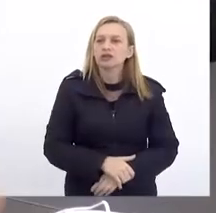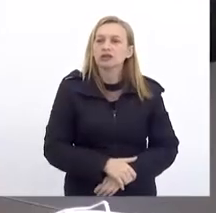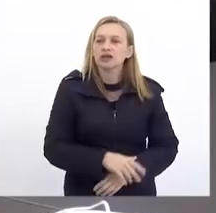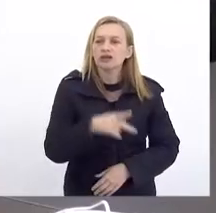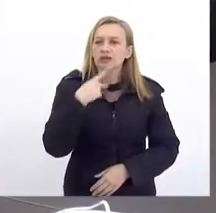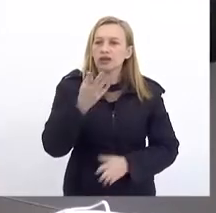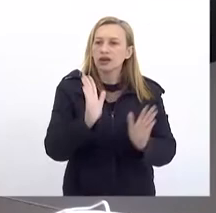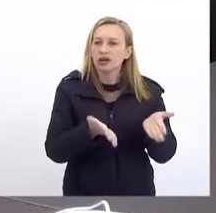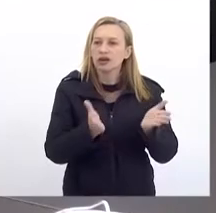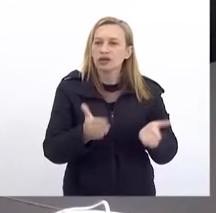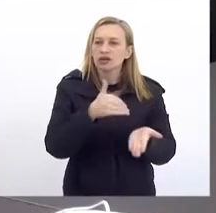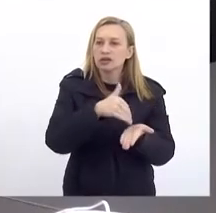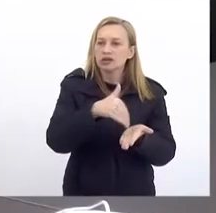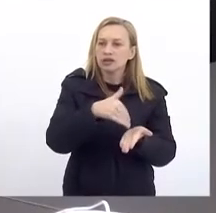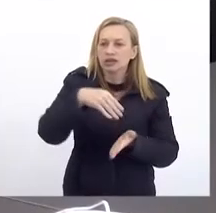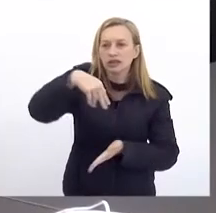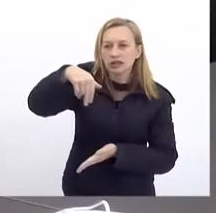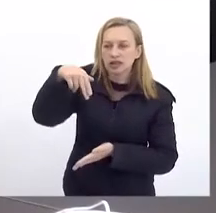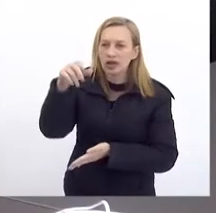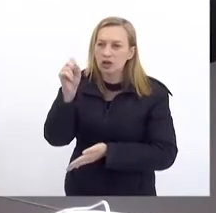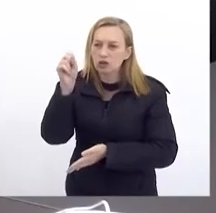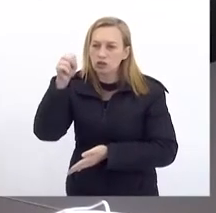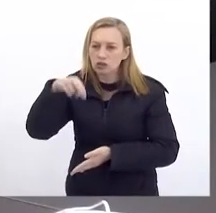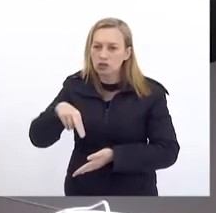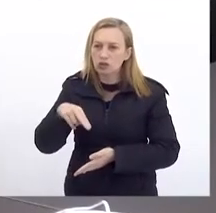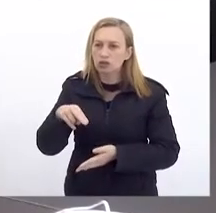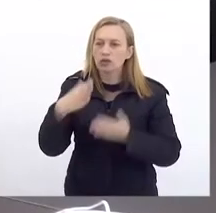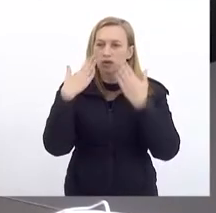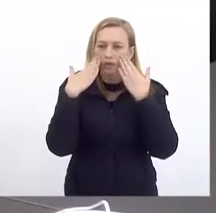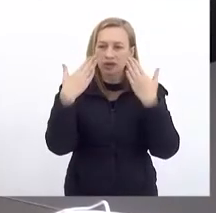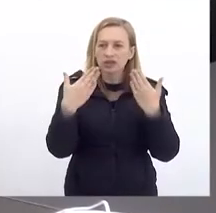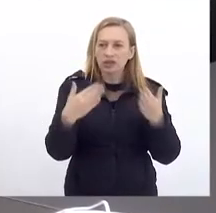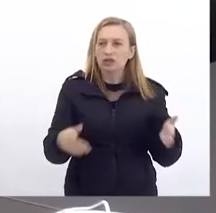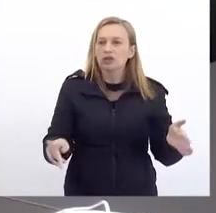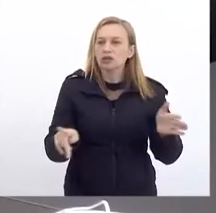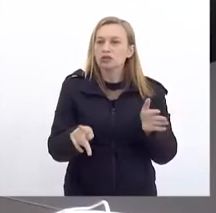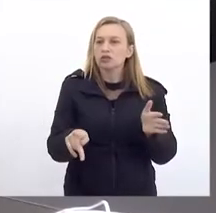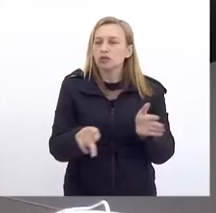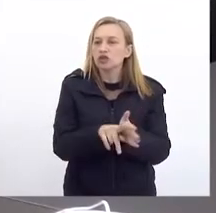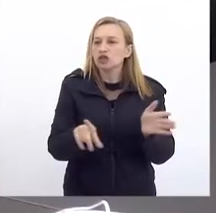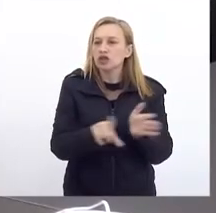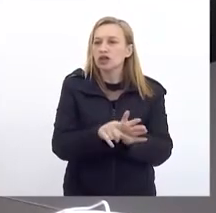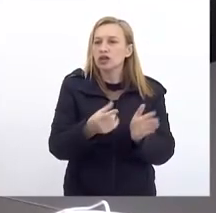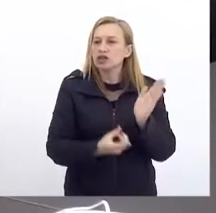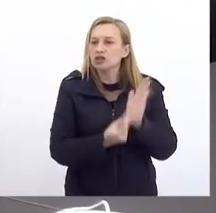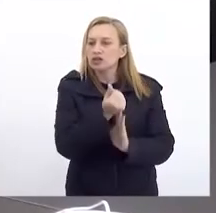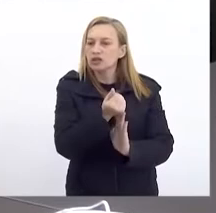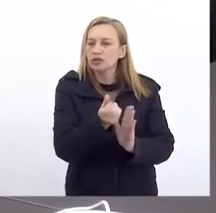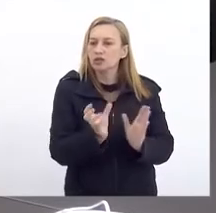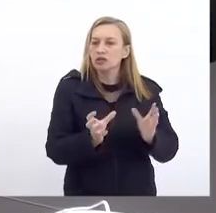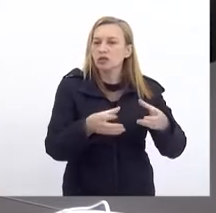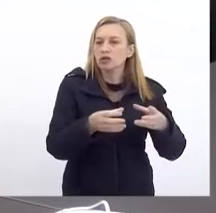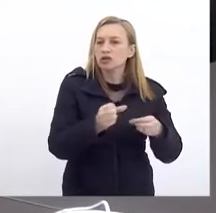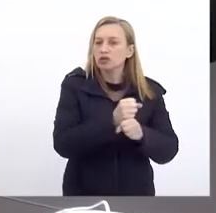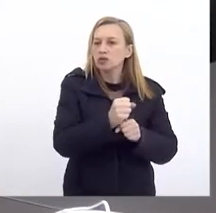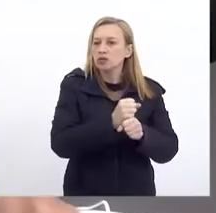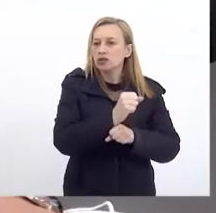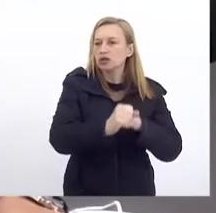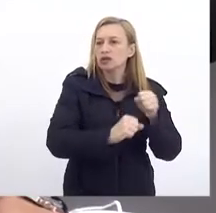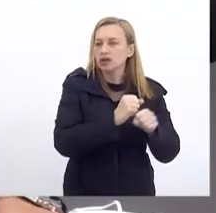palavra agora ao secretário Nelson Rocha Para que ele possa fazer a apresentação do projeto de lei De orçamento anual para início de 2022